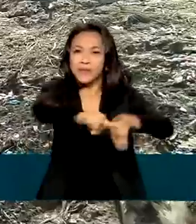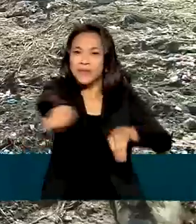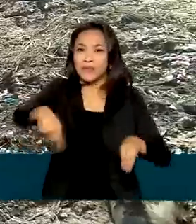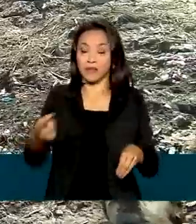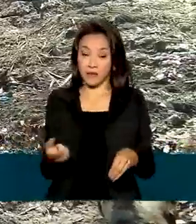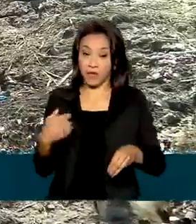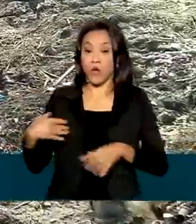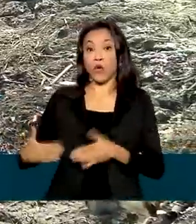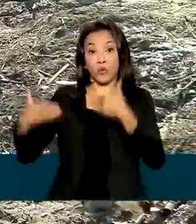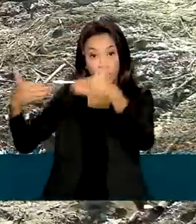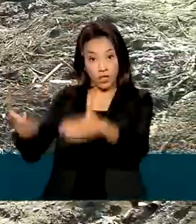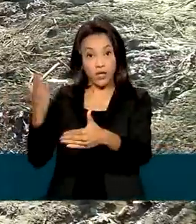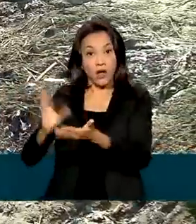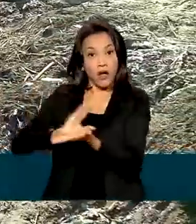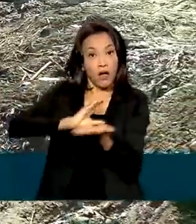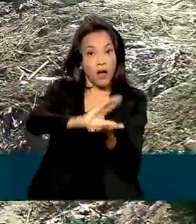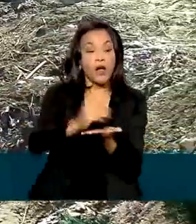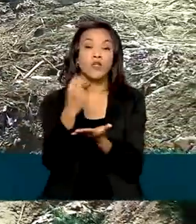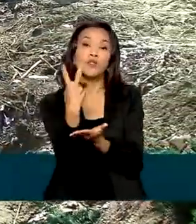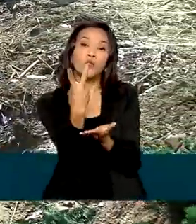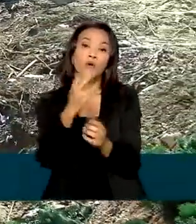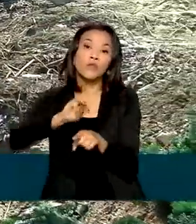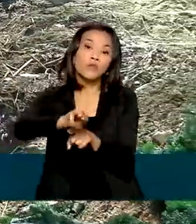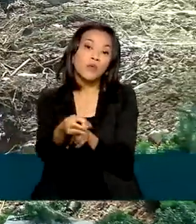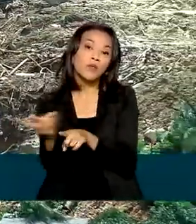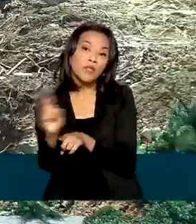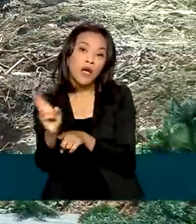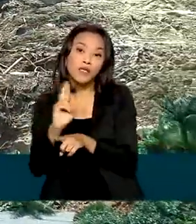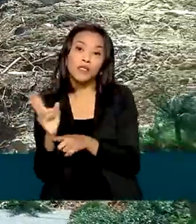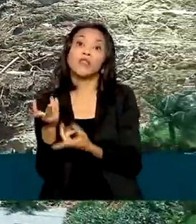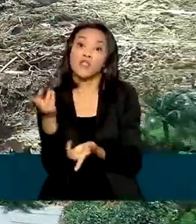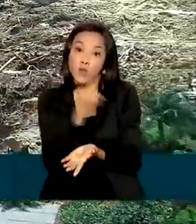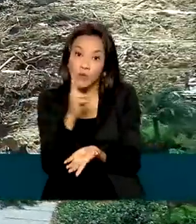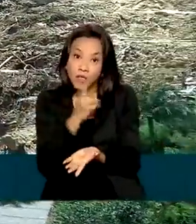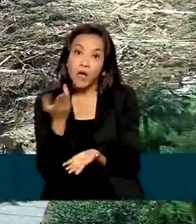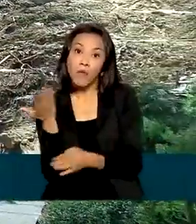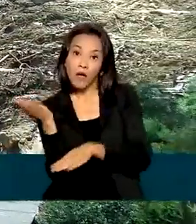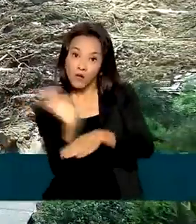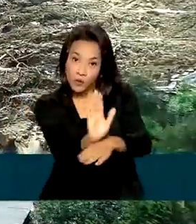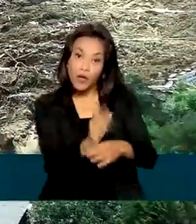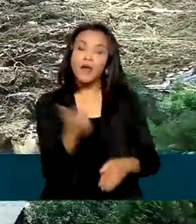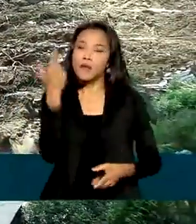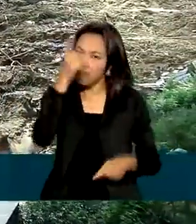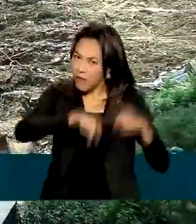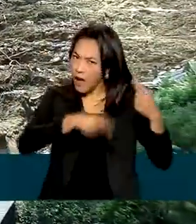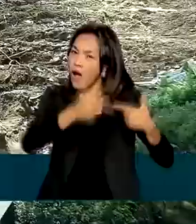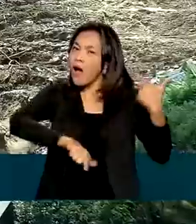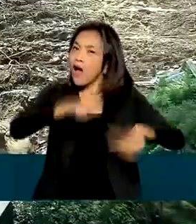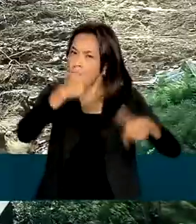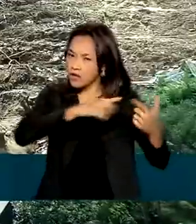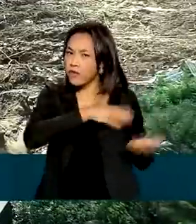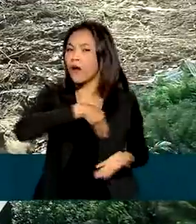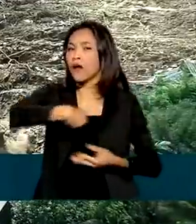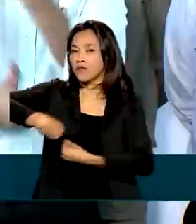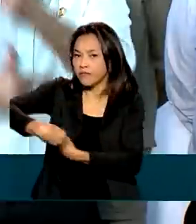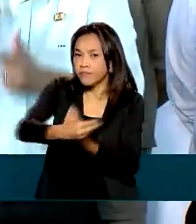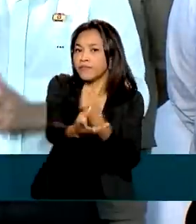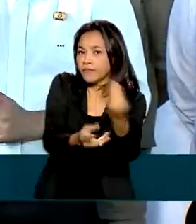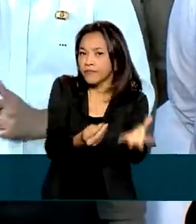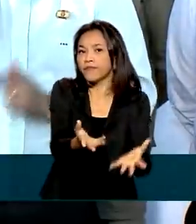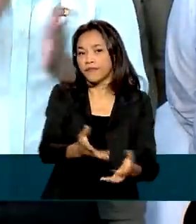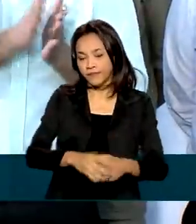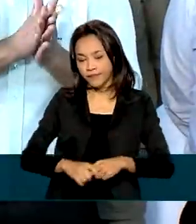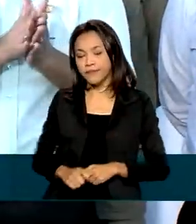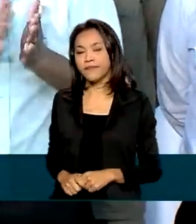já liberou 2 milhões de reais em caráter emergencial e mais verbas devem ser disponibilizadas. A pessoa vai